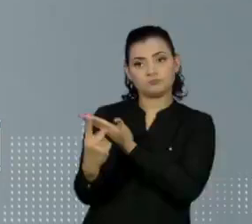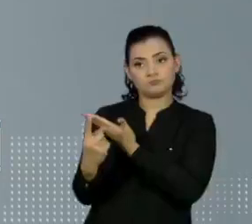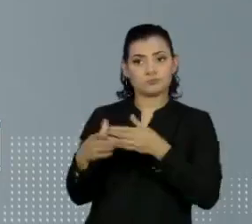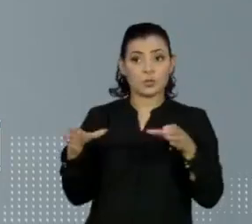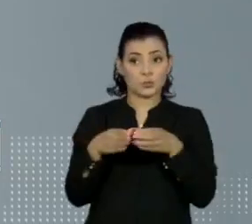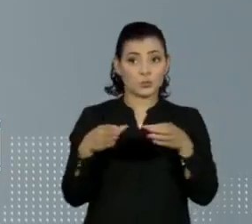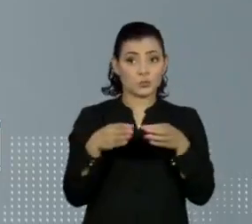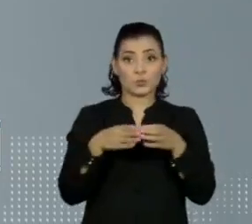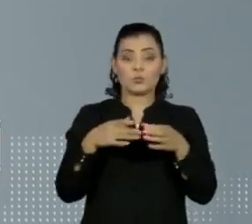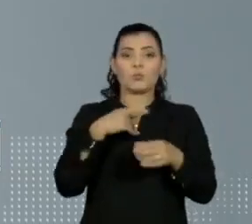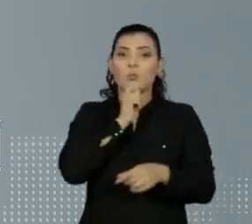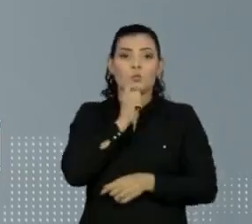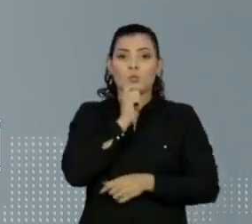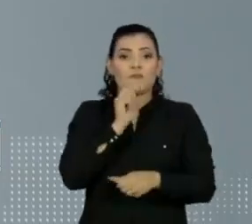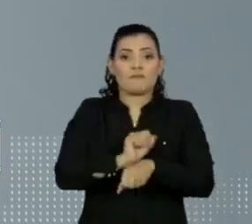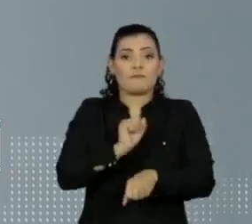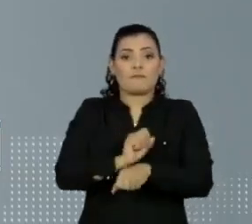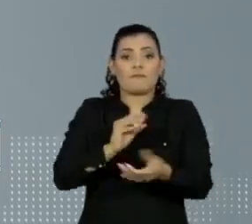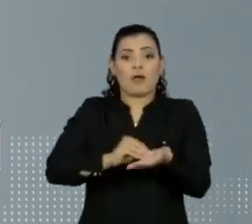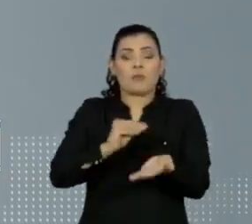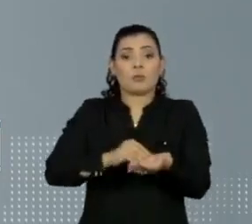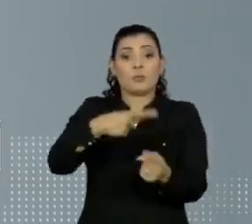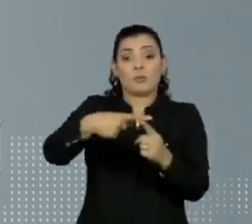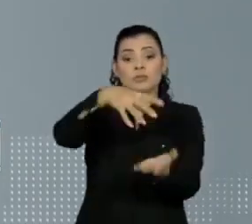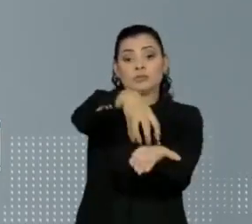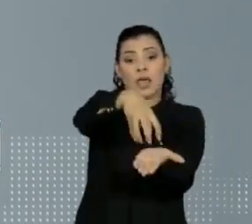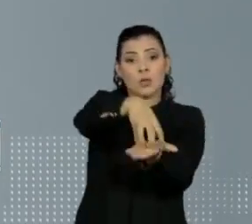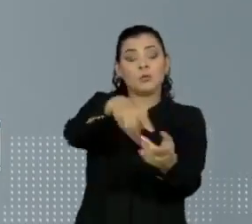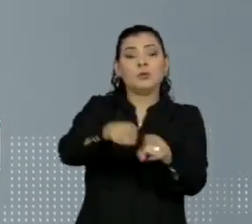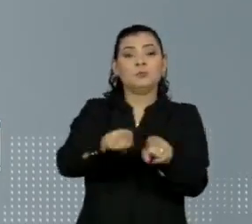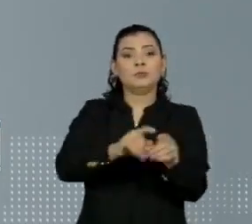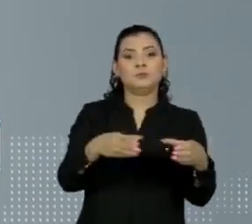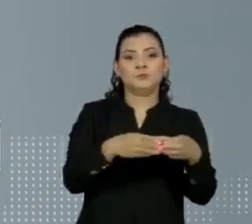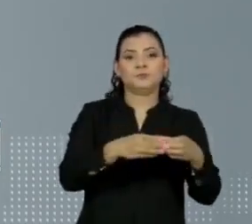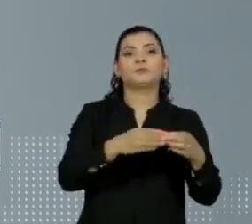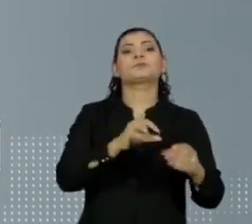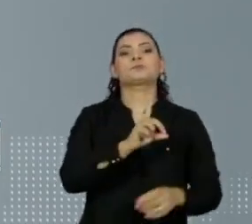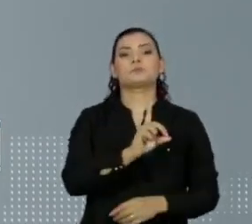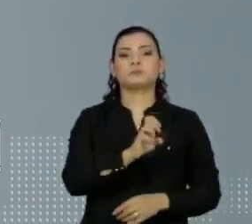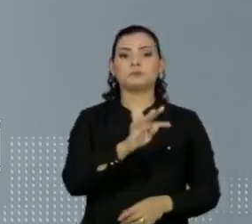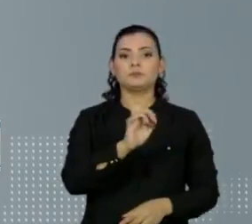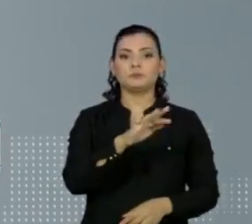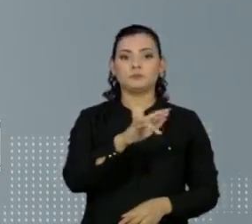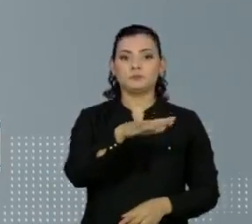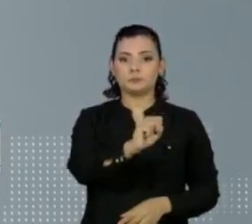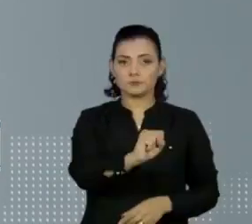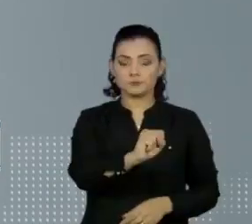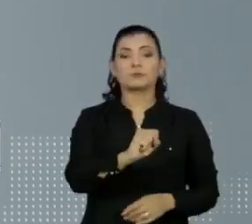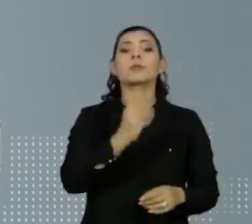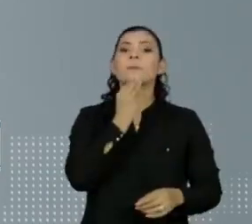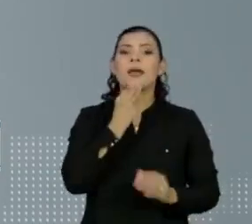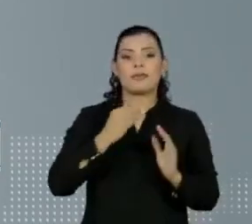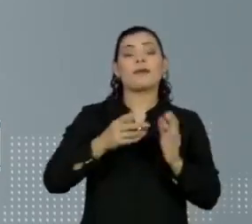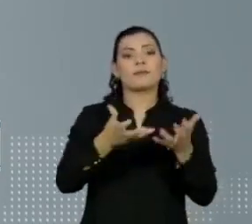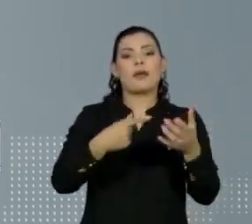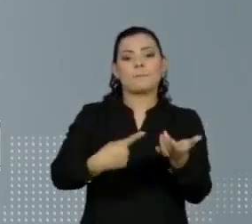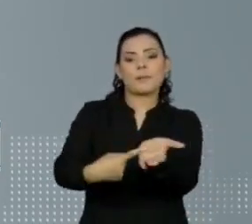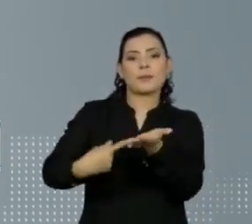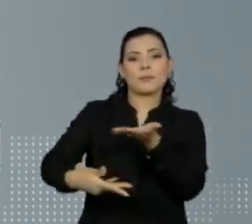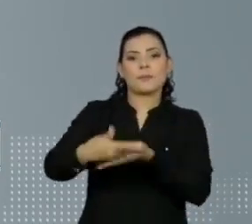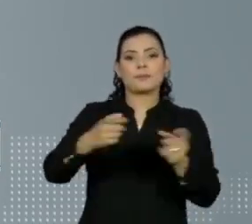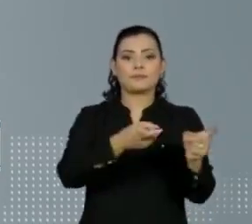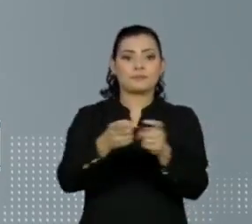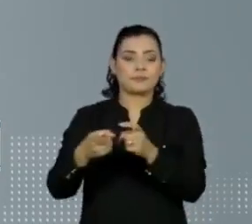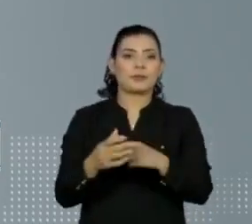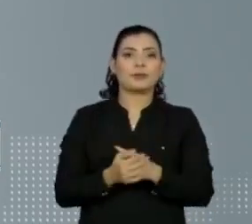mista ainda nem foi instalada, porque o Centrão e o bloco liderado pelo Democratas de Rodrigo Maia querem comandar o colegiado. A PEC